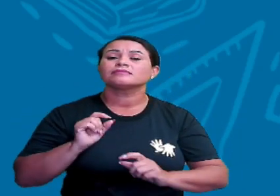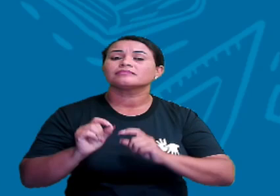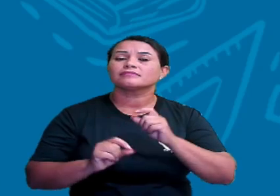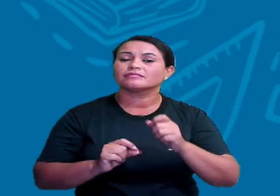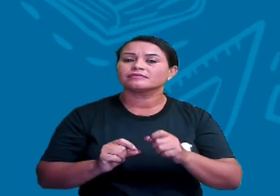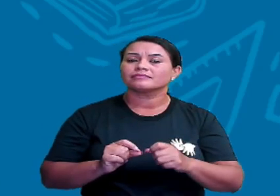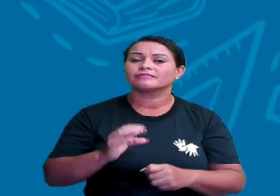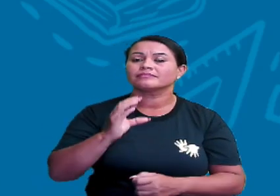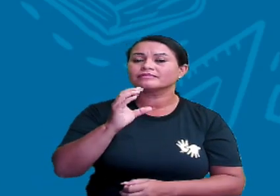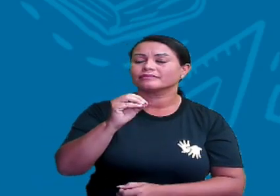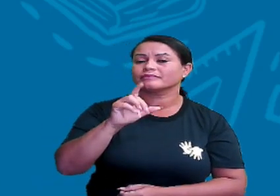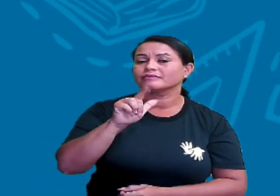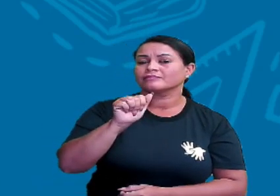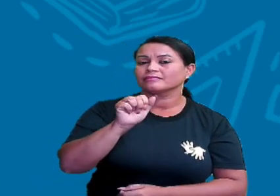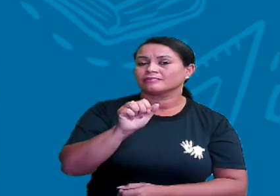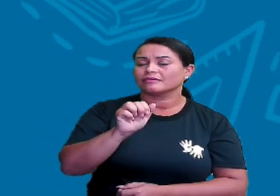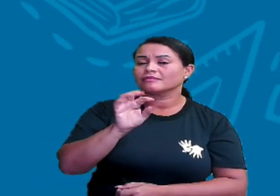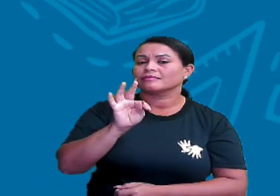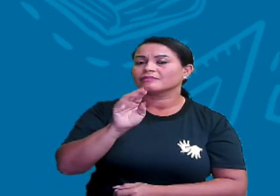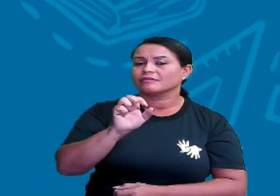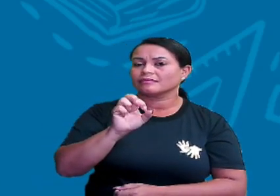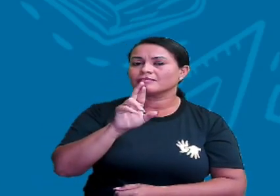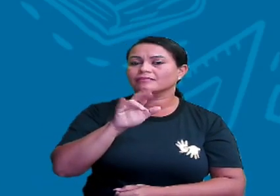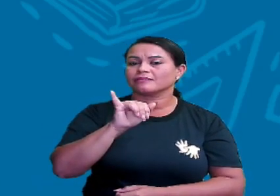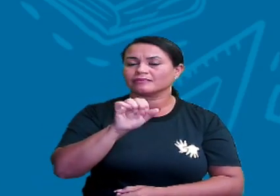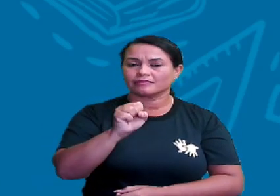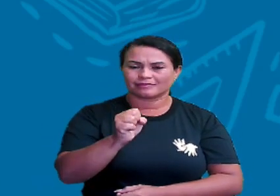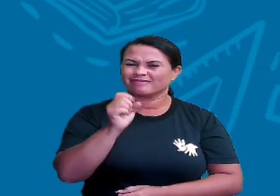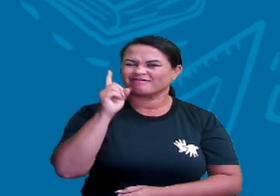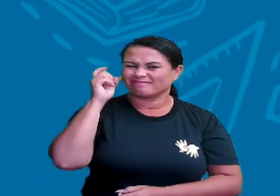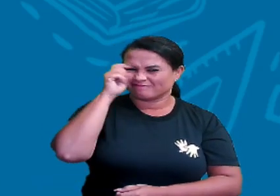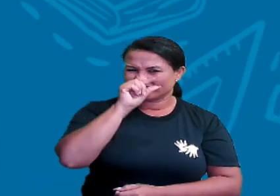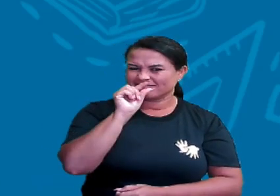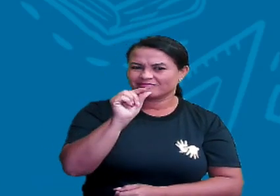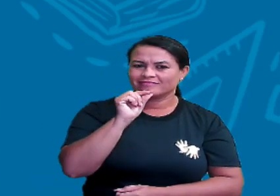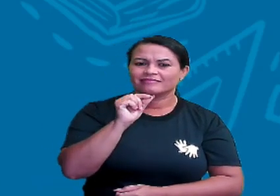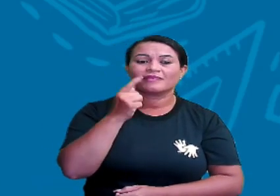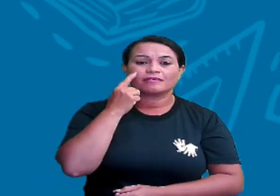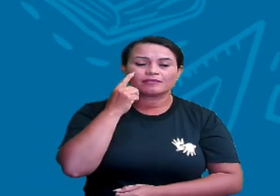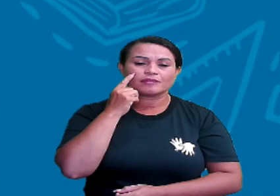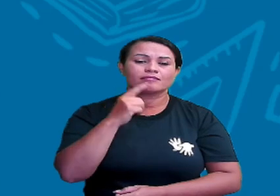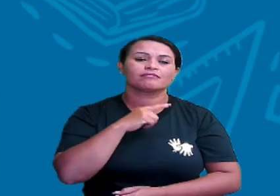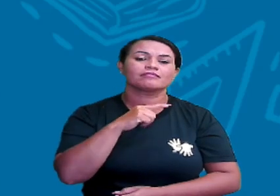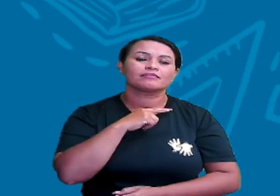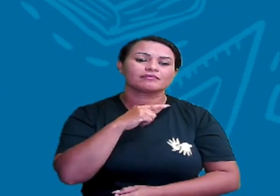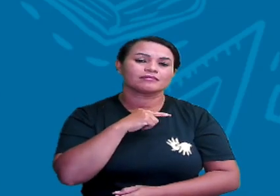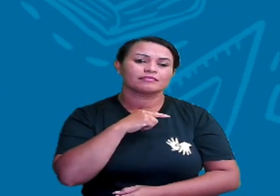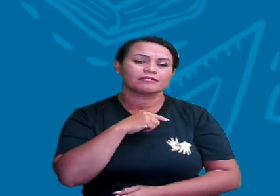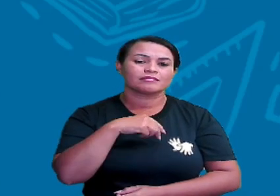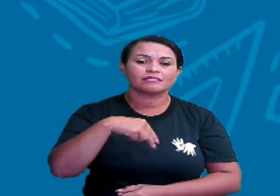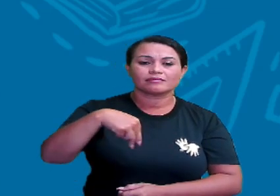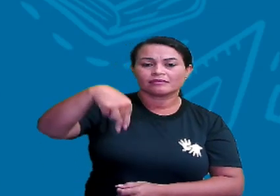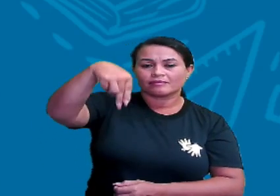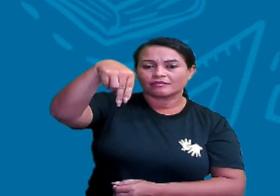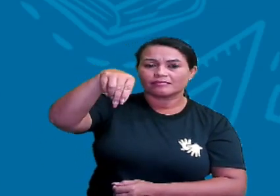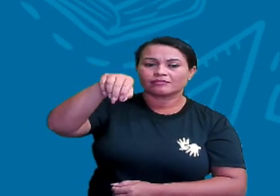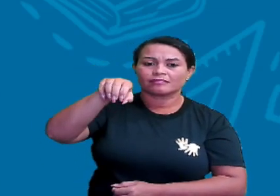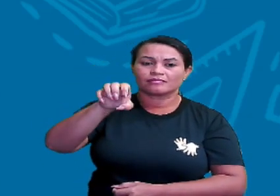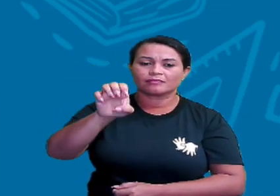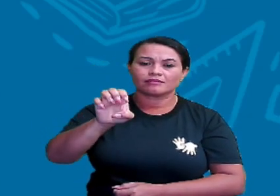pontos colaterais. São um pouquinho mais difíceis de falar. Bom, eu tenho o nordeste,